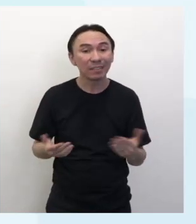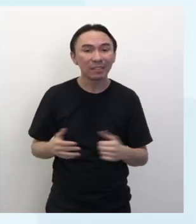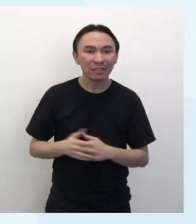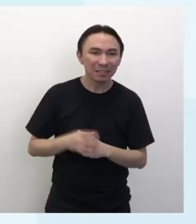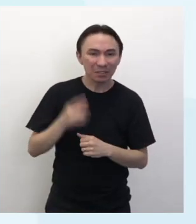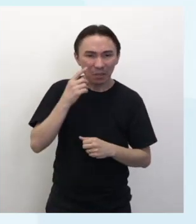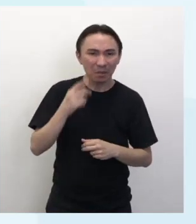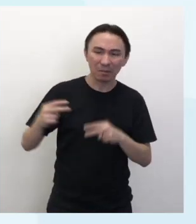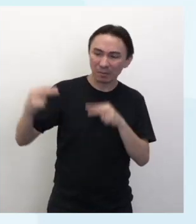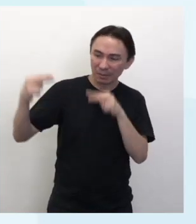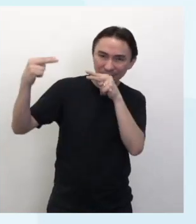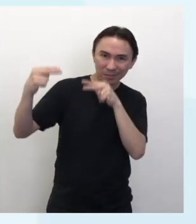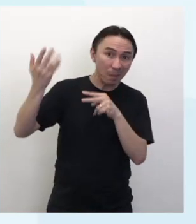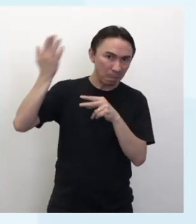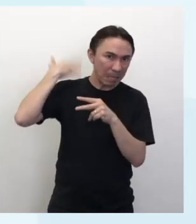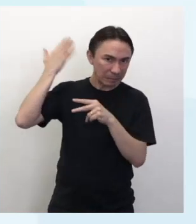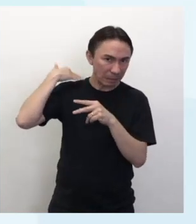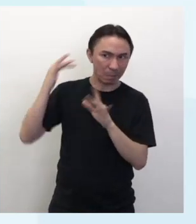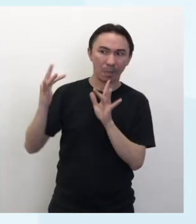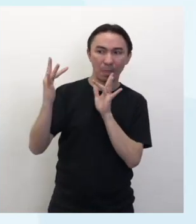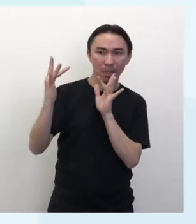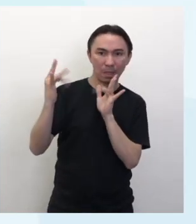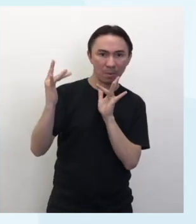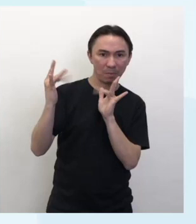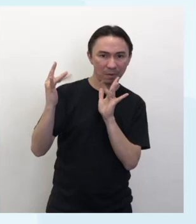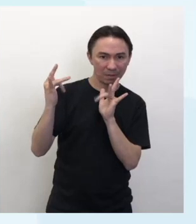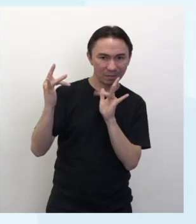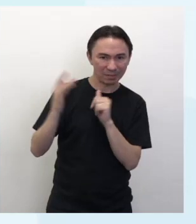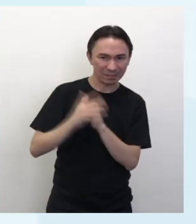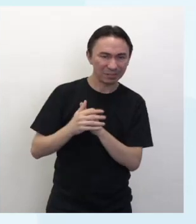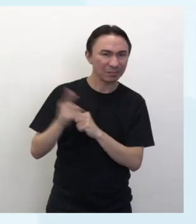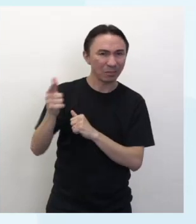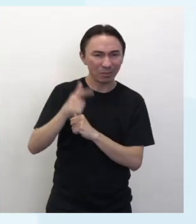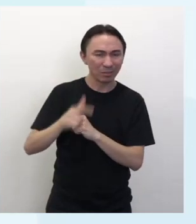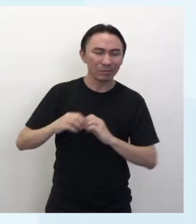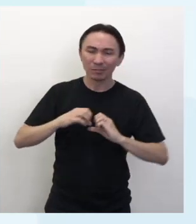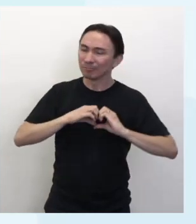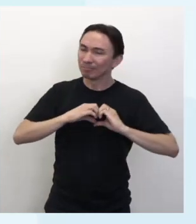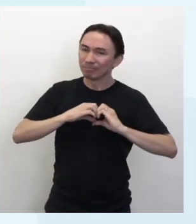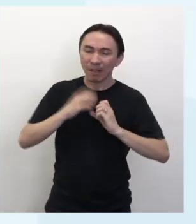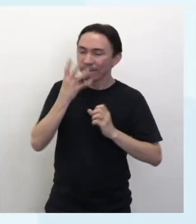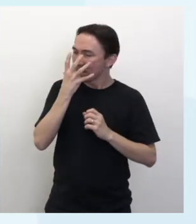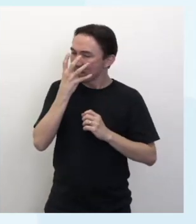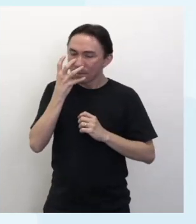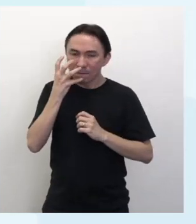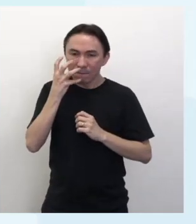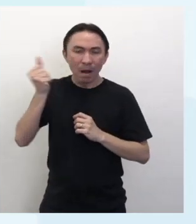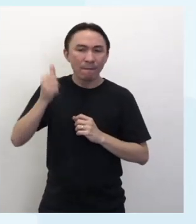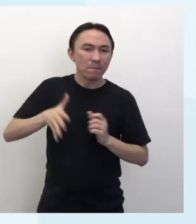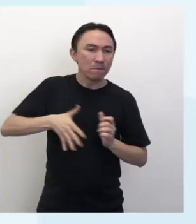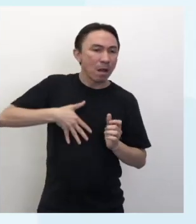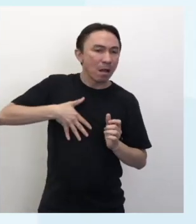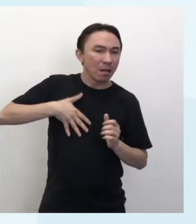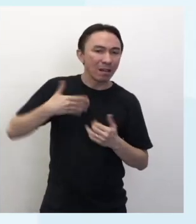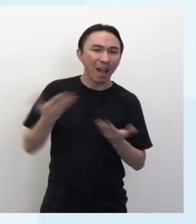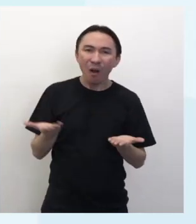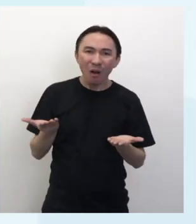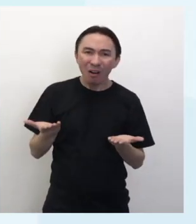dois grandes namorados, de duas paixões sem freio, nada mais havia ali.